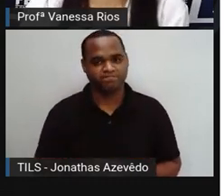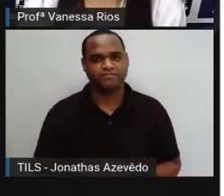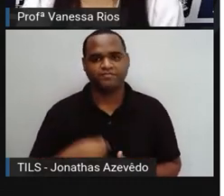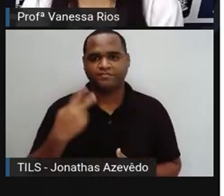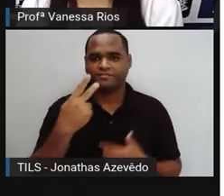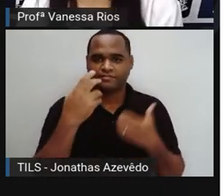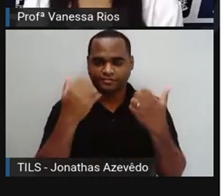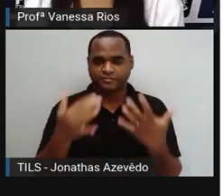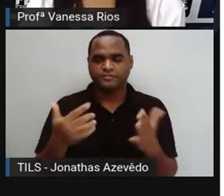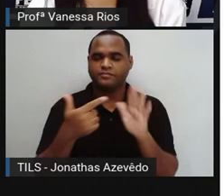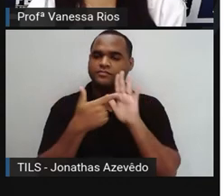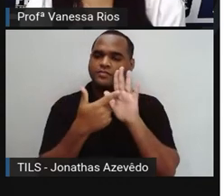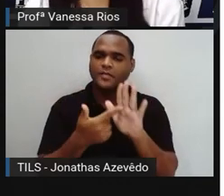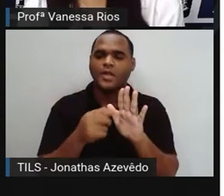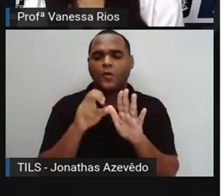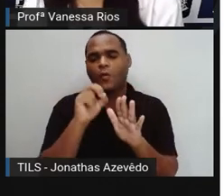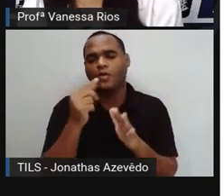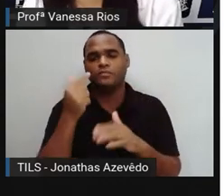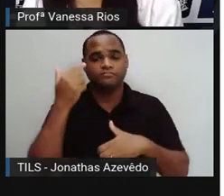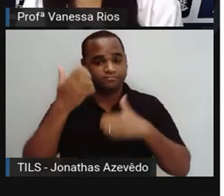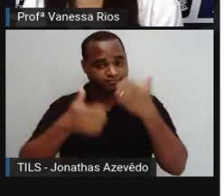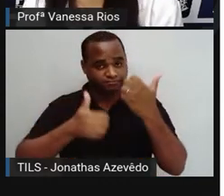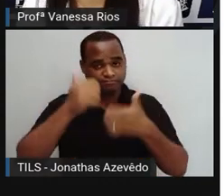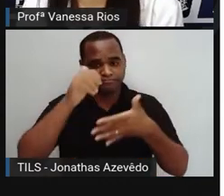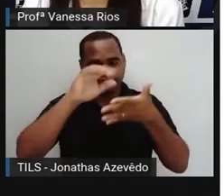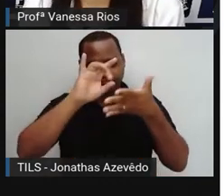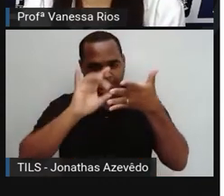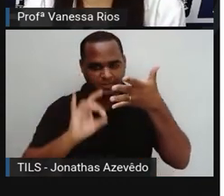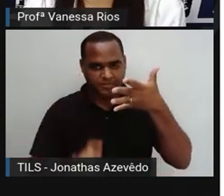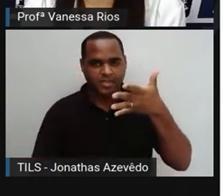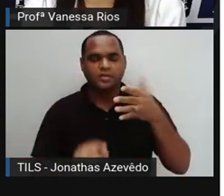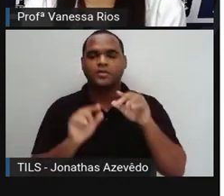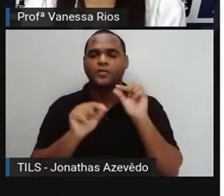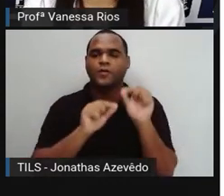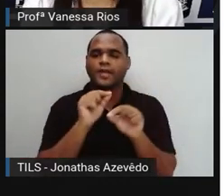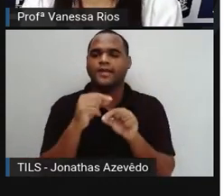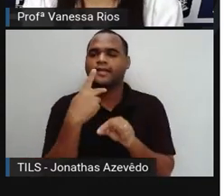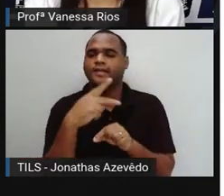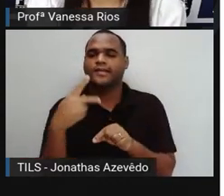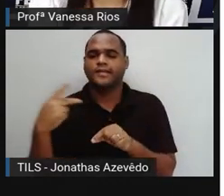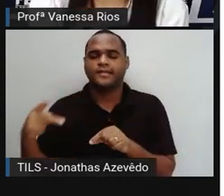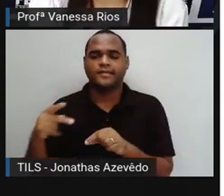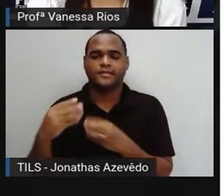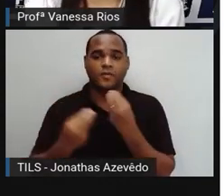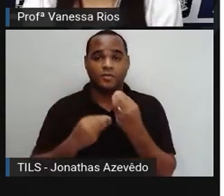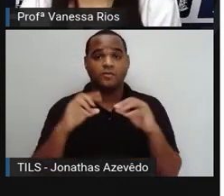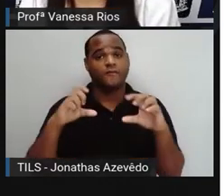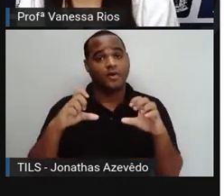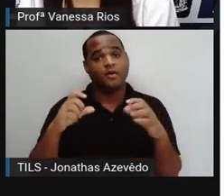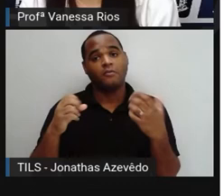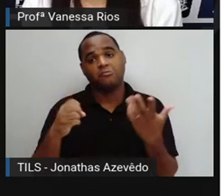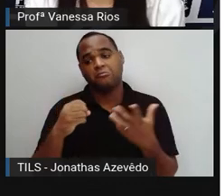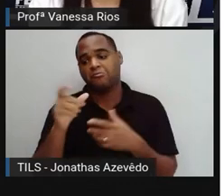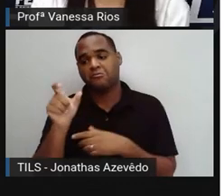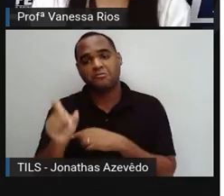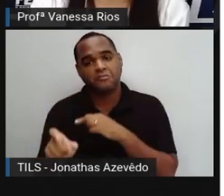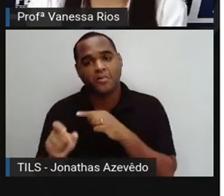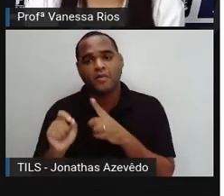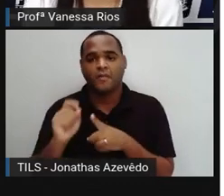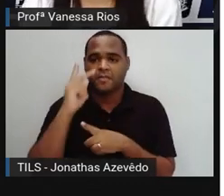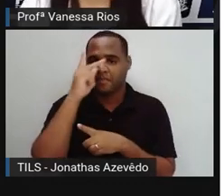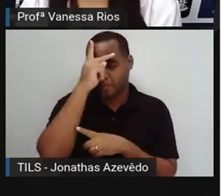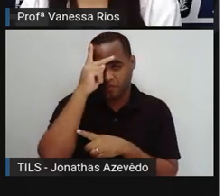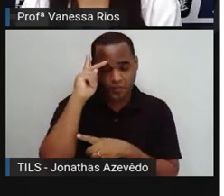fala em descrever e em apresentar características de uma determinada situação, pode ser a fotografia, um objeto, uma